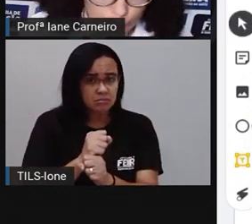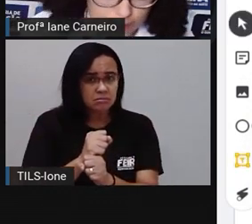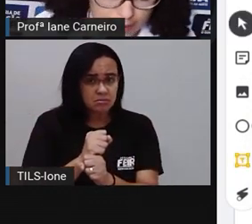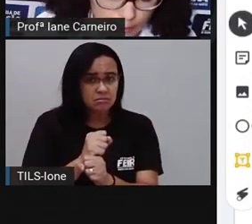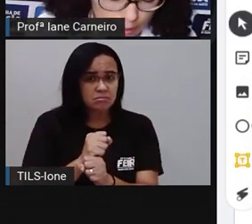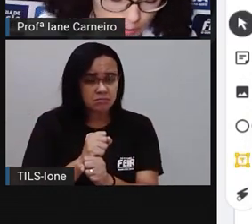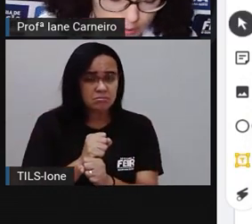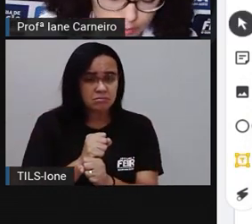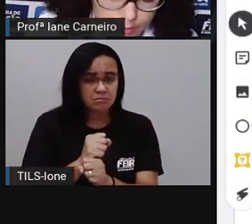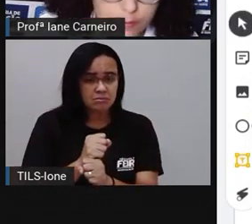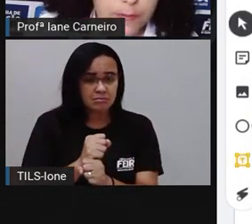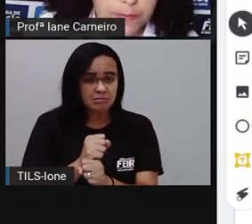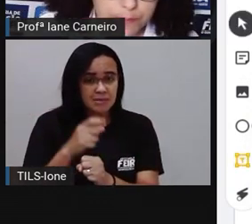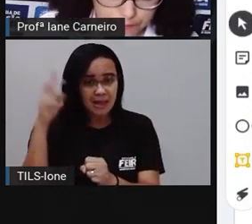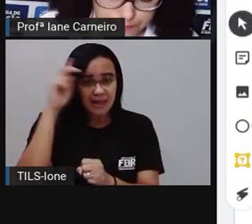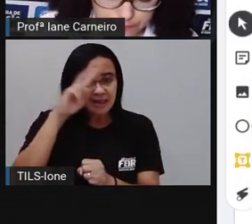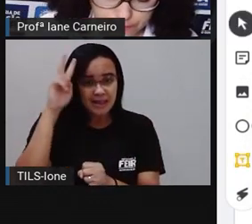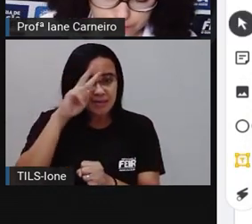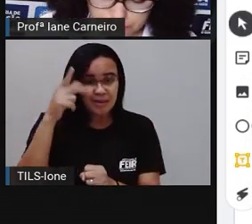Uma dúzia é igual a quanto?